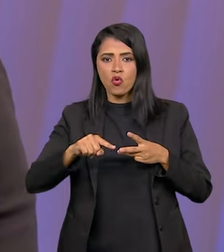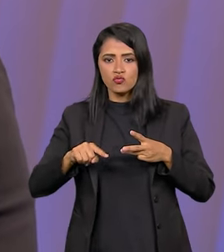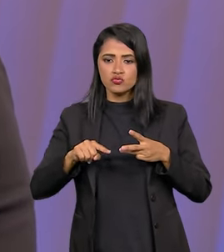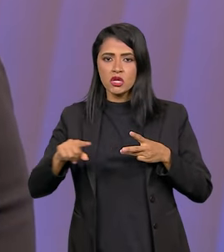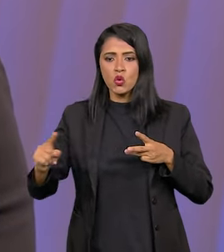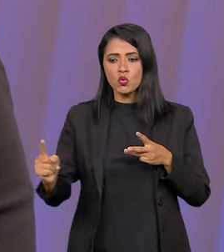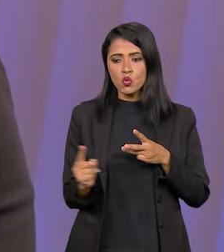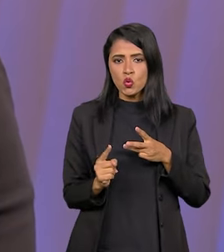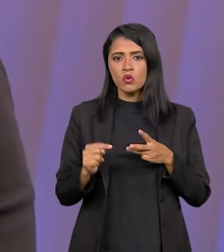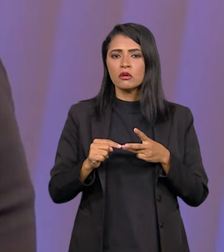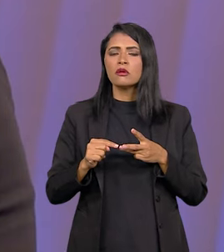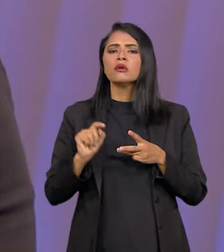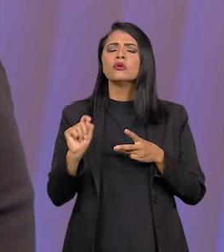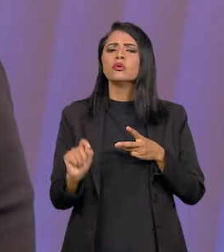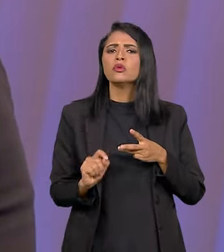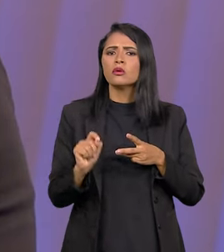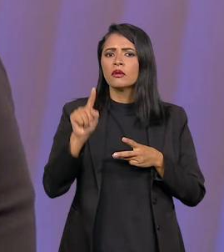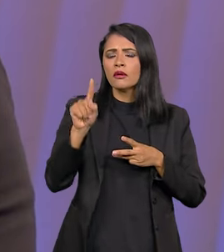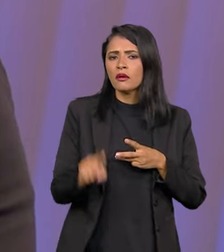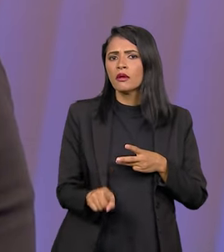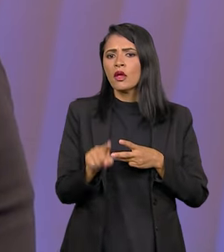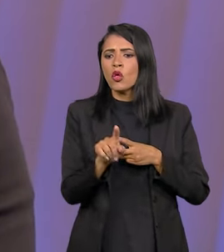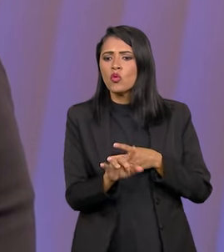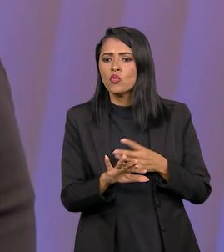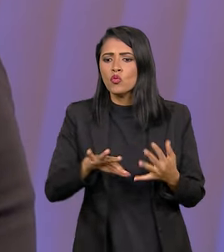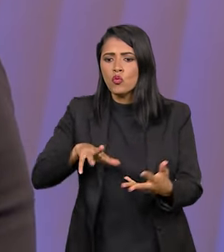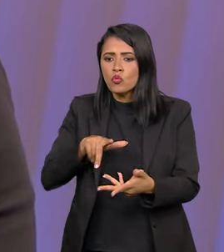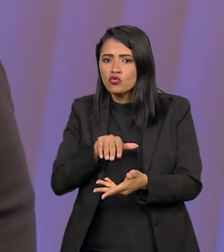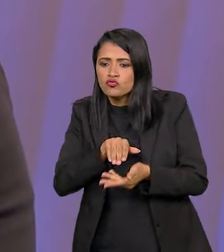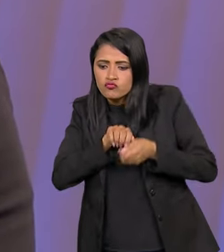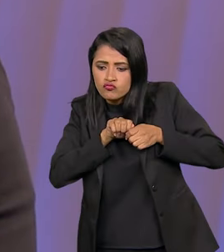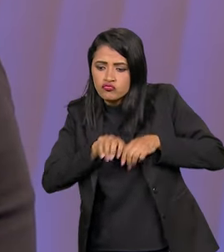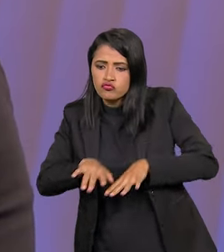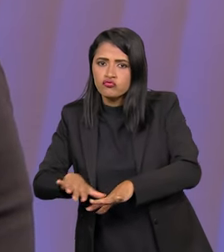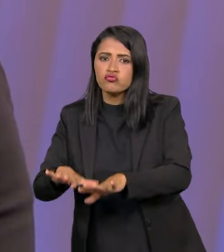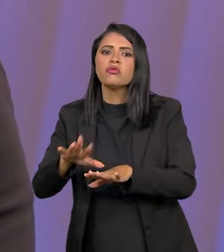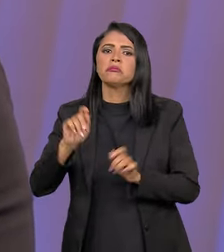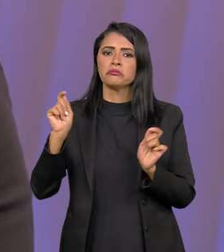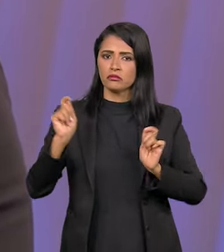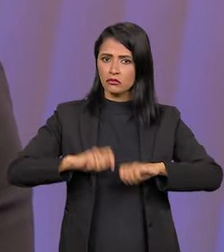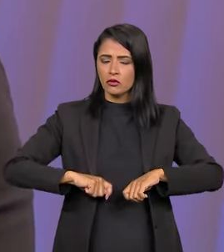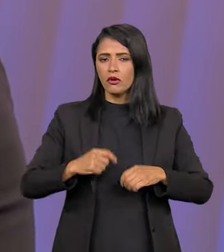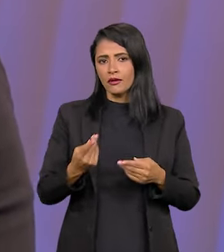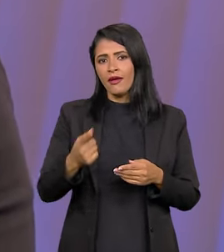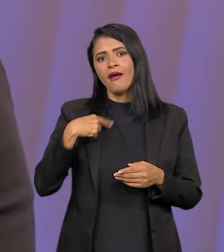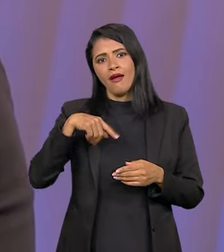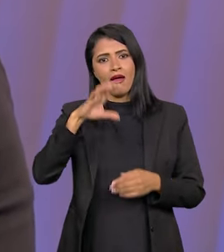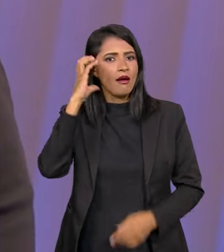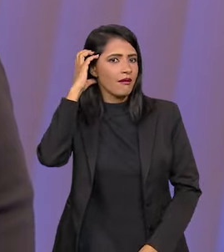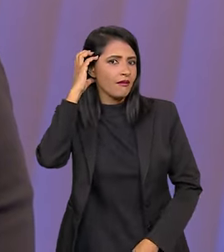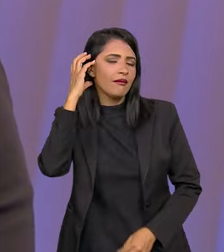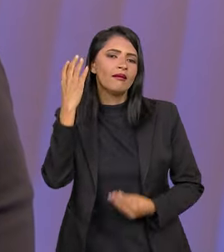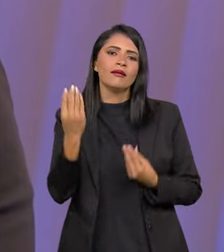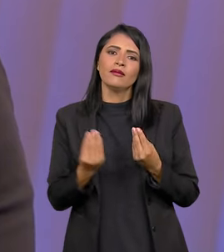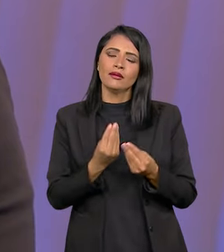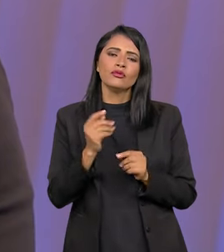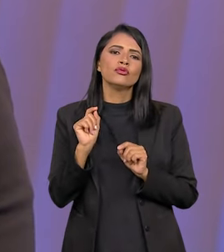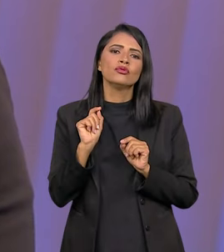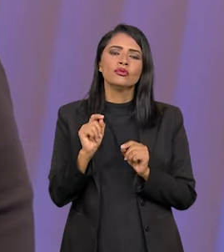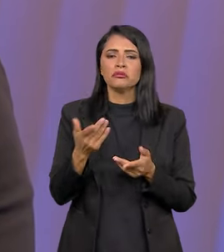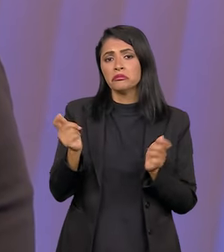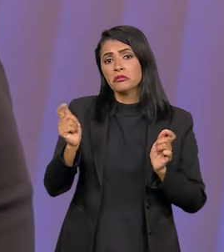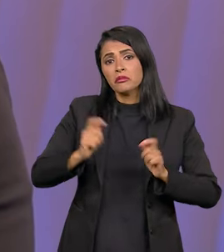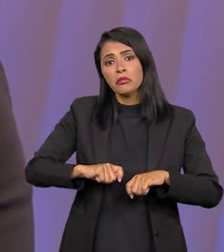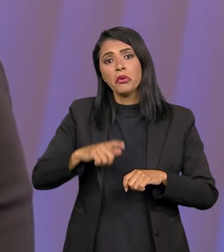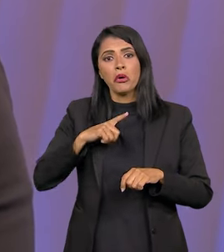curtas. A rádio de ondas curtas, ela pega em todo mundo, né? E é uma rádio